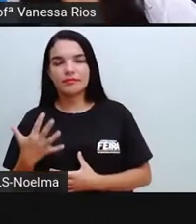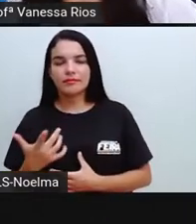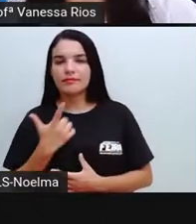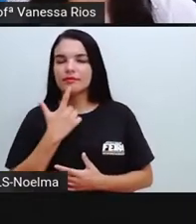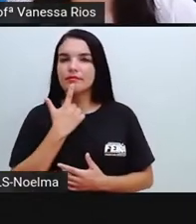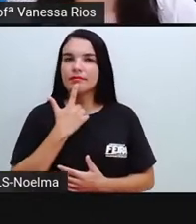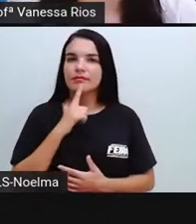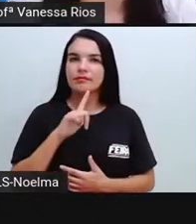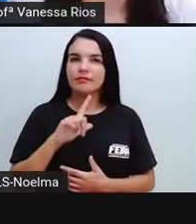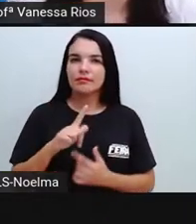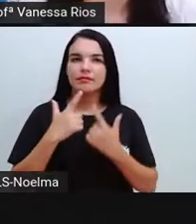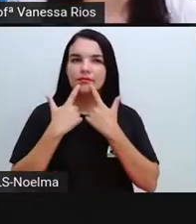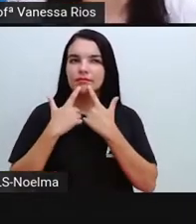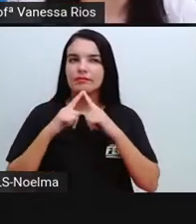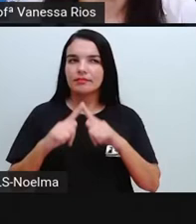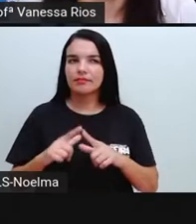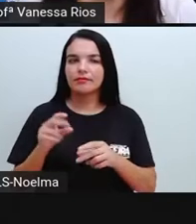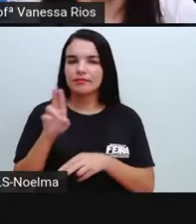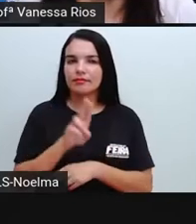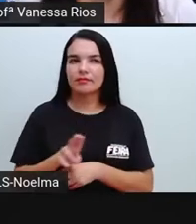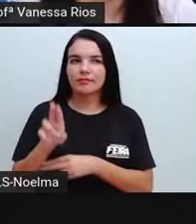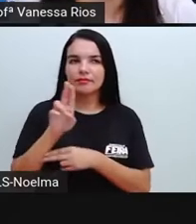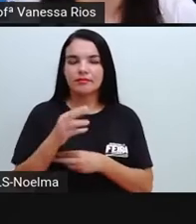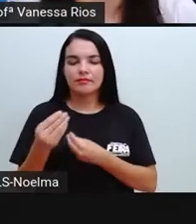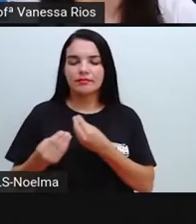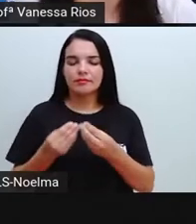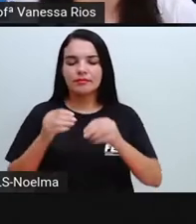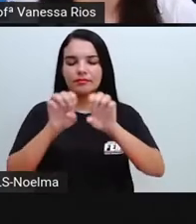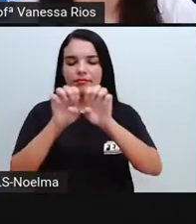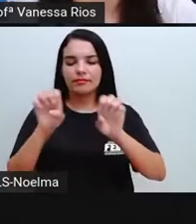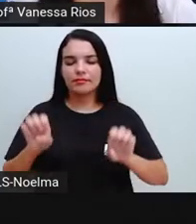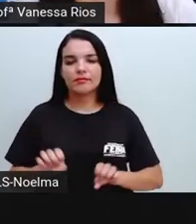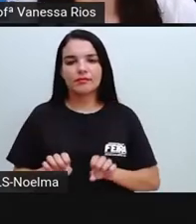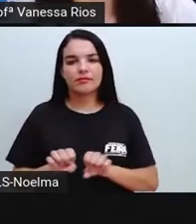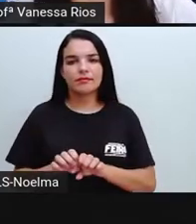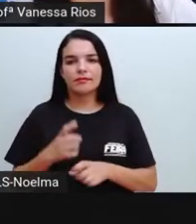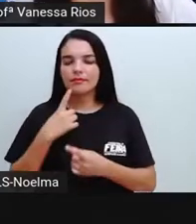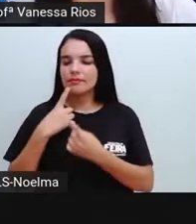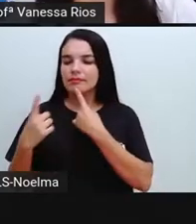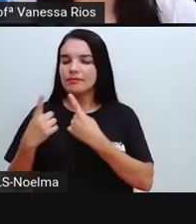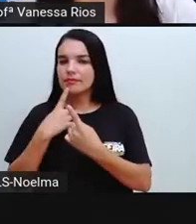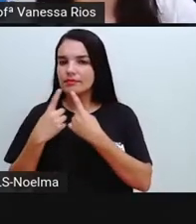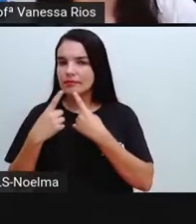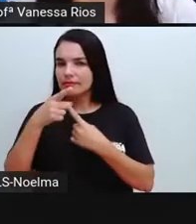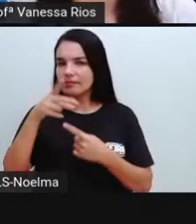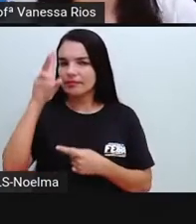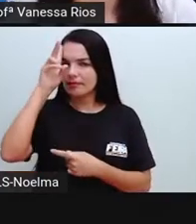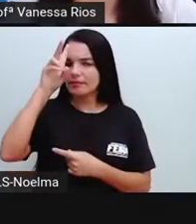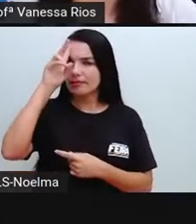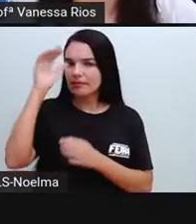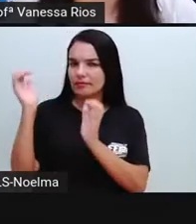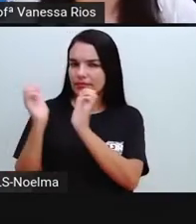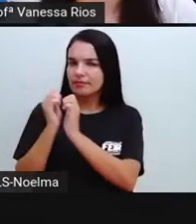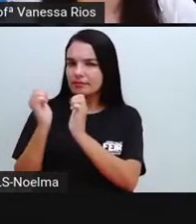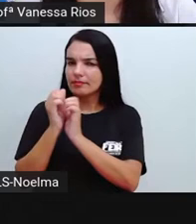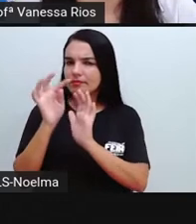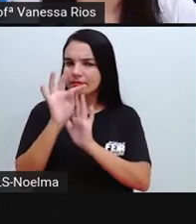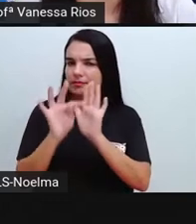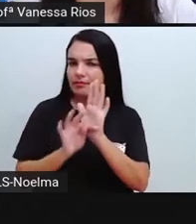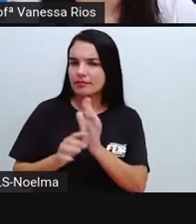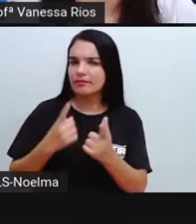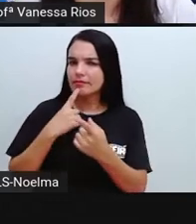linguagem, como é que uma entrevista se organiza? Estão lembrados aí do momento que nós estudamos sobre esse gênero